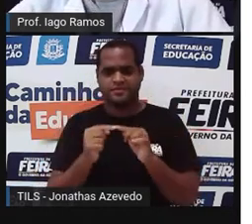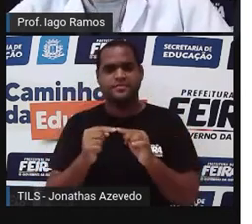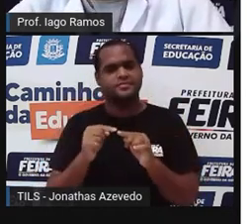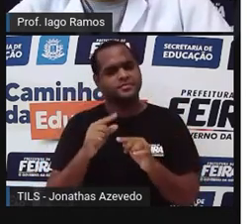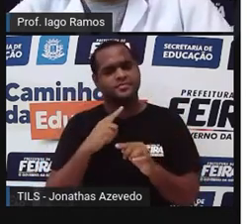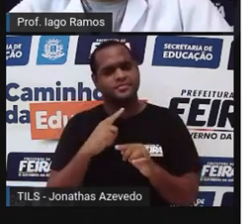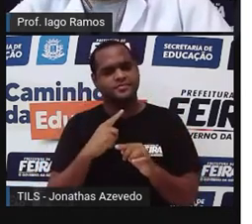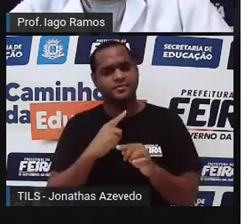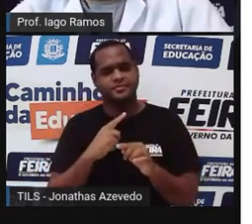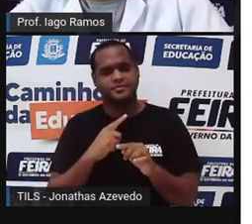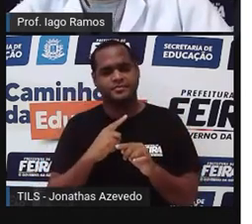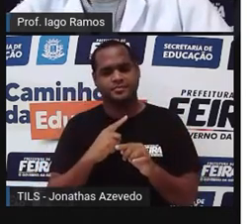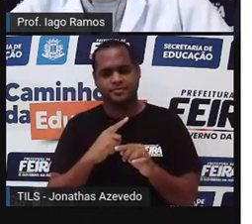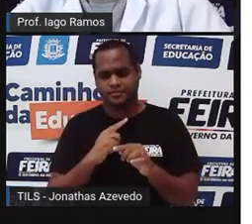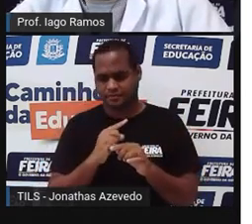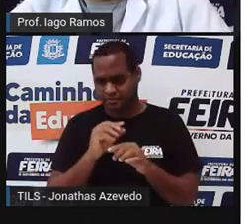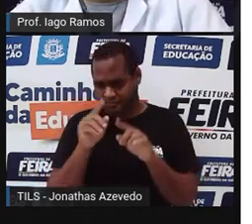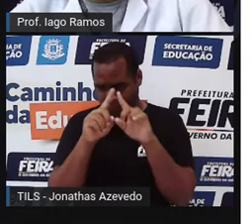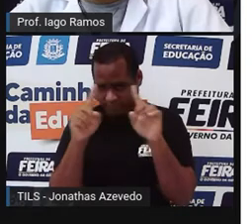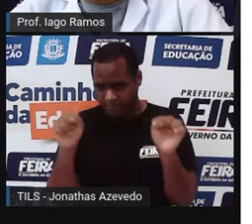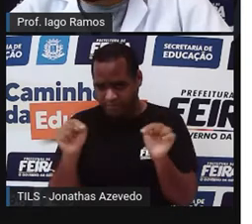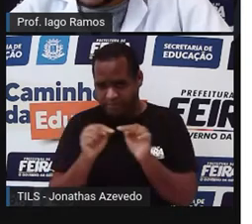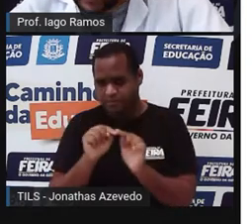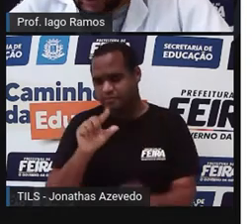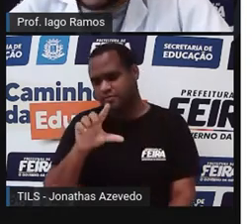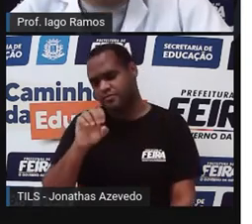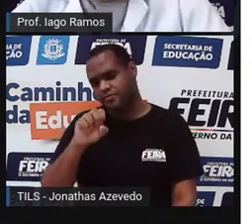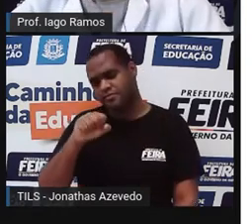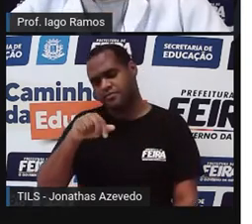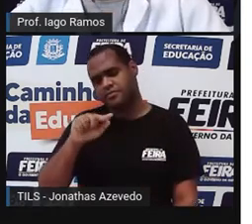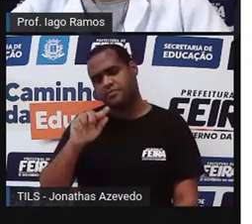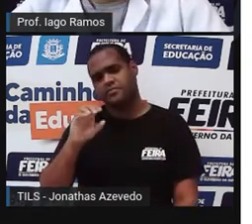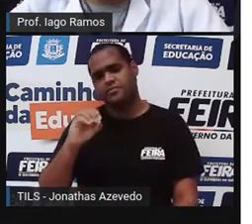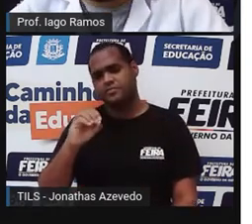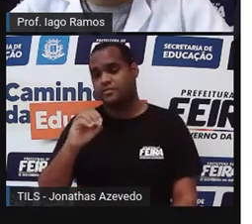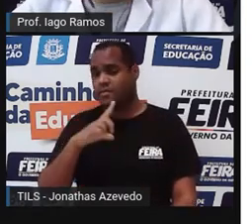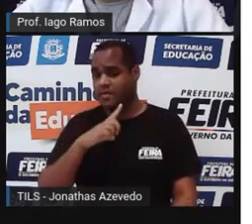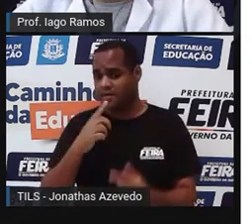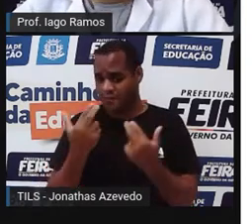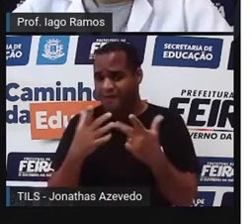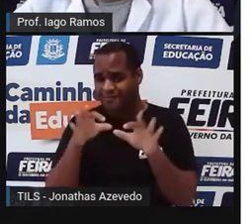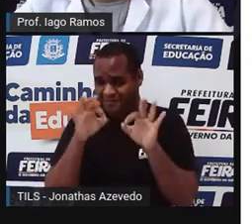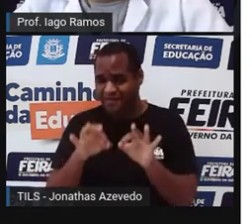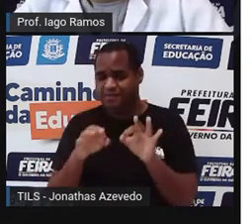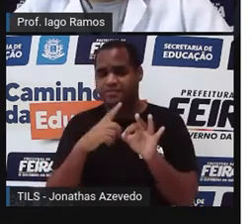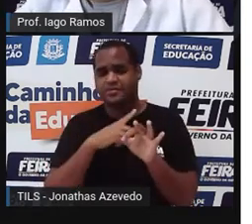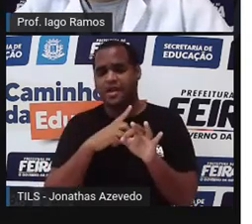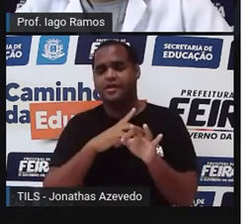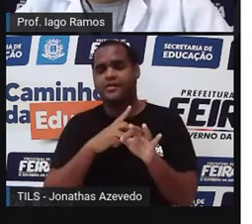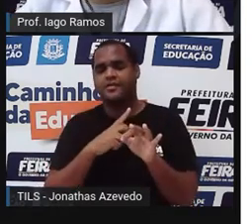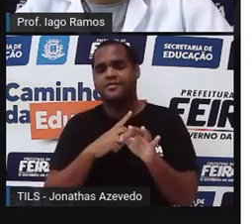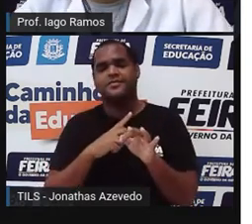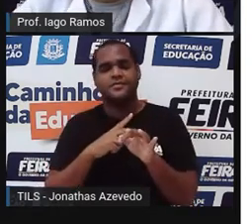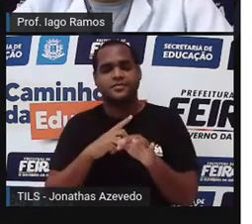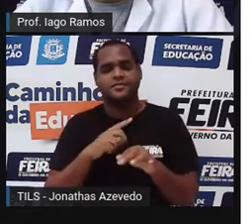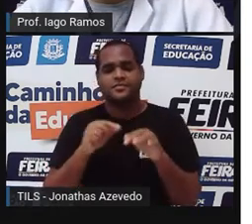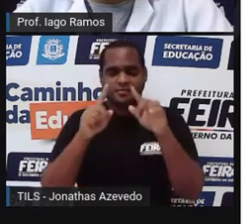O quadrado é um losango? Com certeza. Um quadrado, ele é um losango.